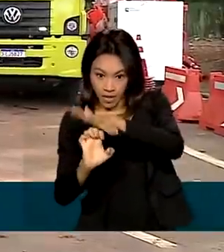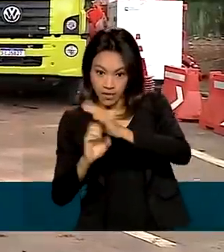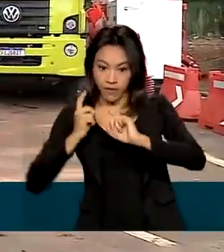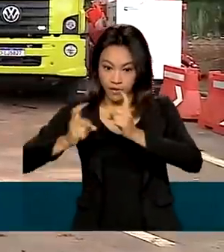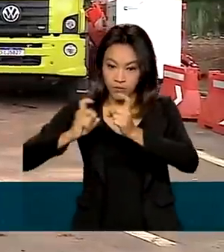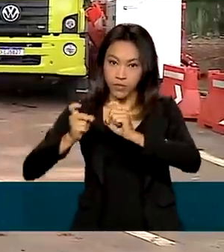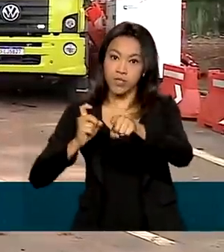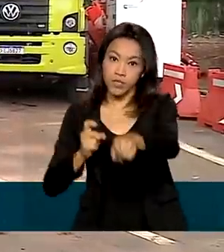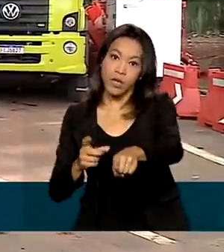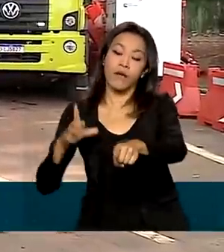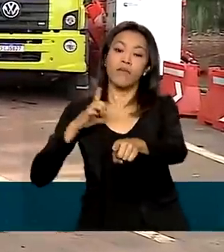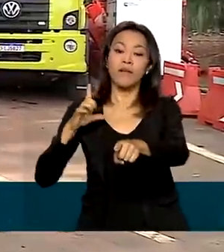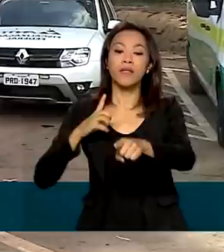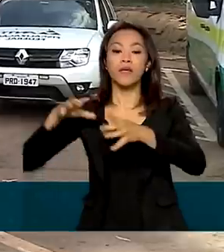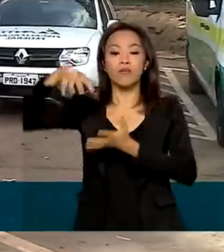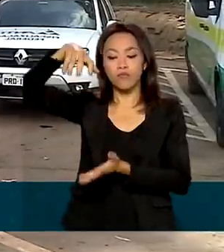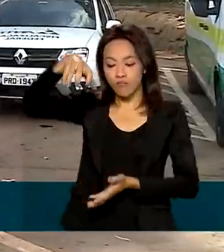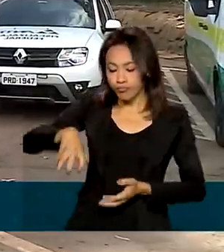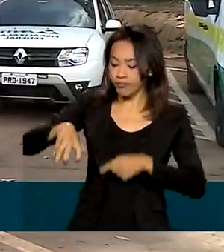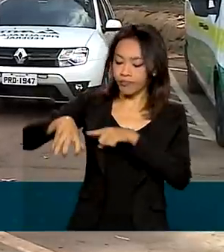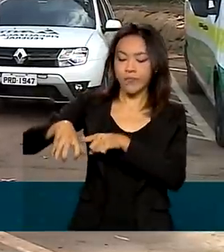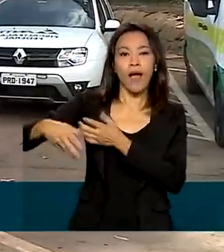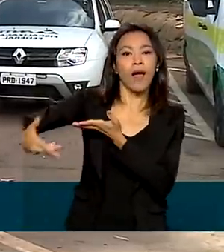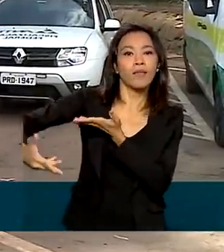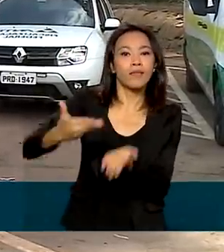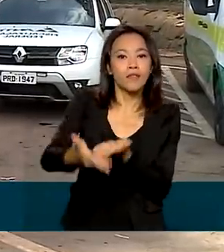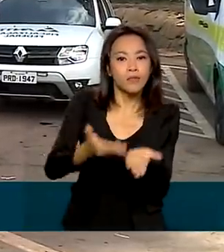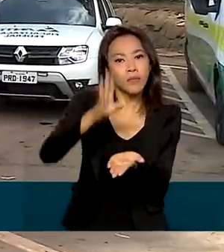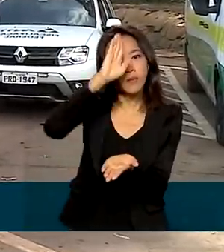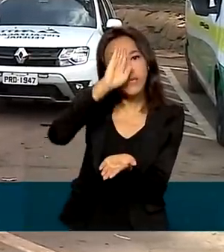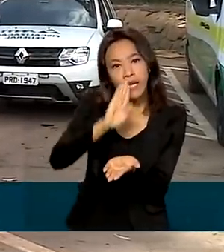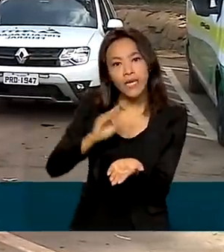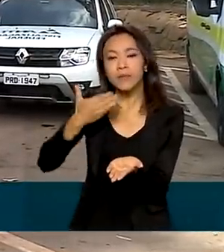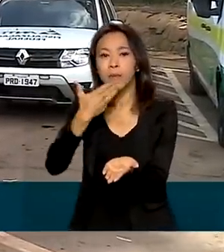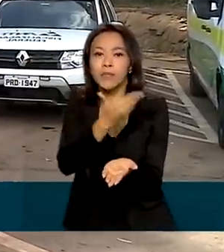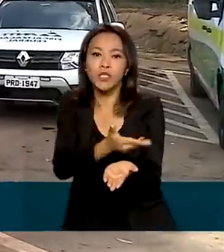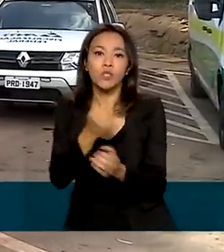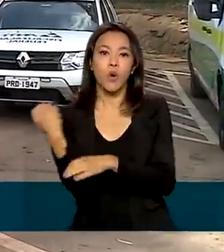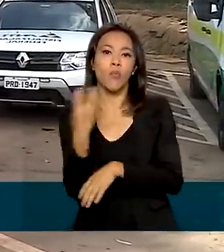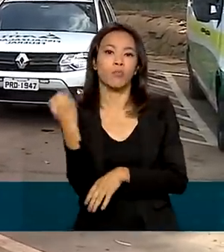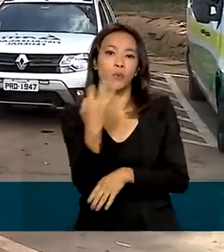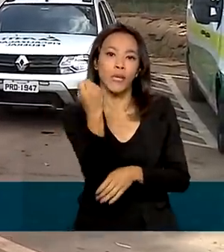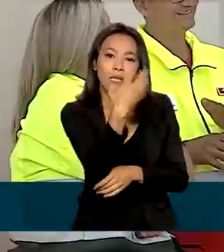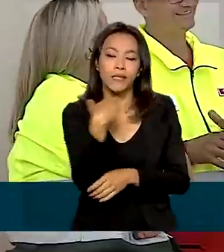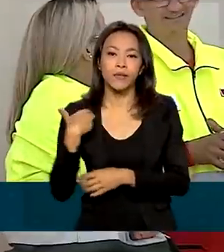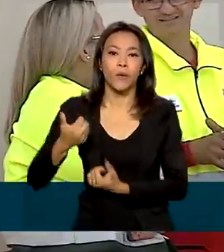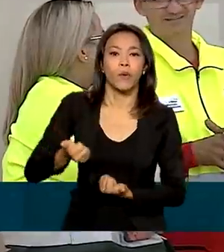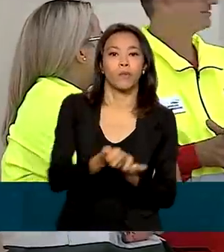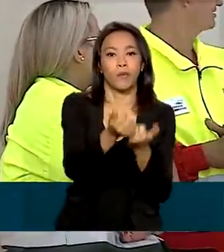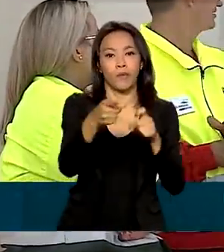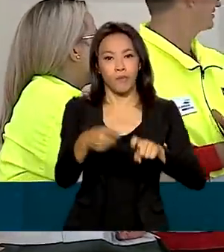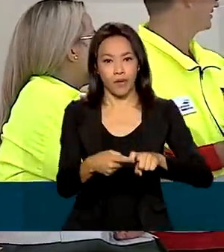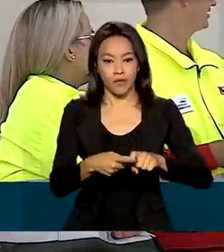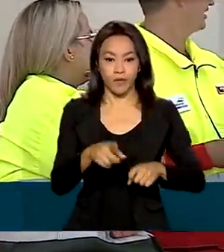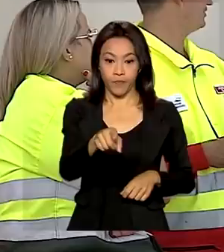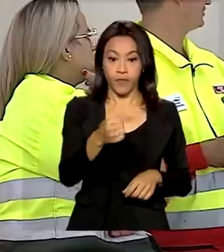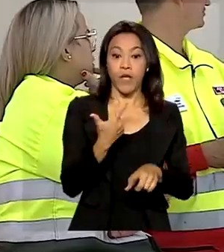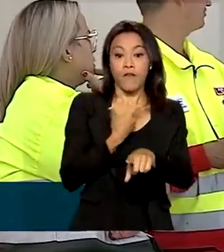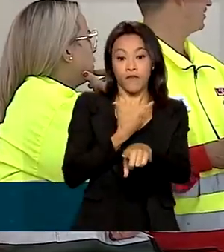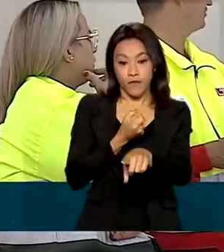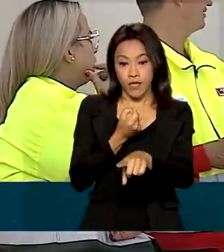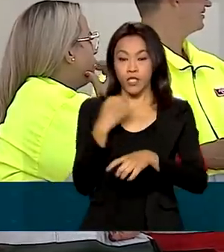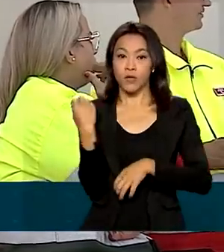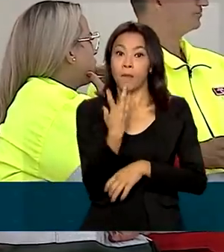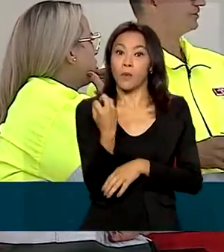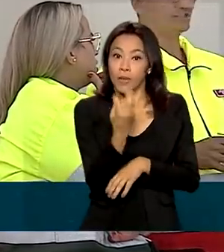vai disponibilizar um canal de atendimento gratuito para solicitação de ambulância ou assistência médica. Serão 20 ambulâncias, sendo 4